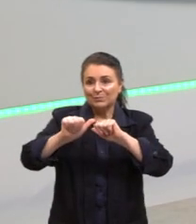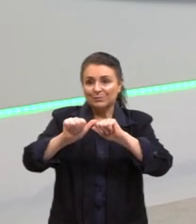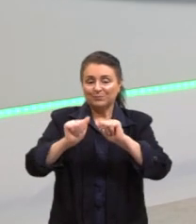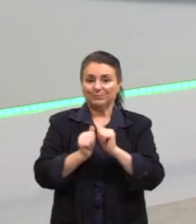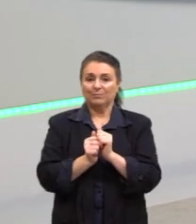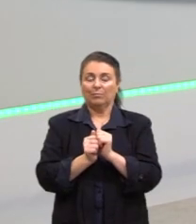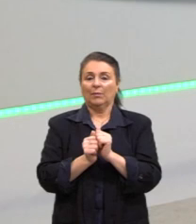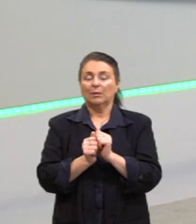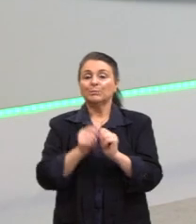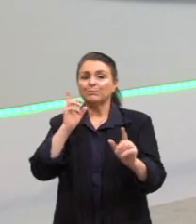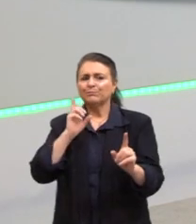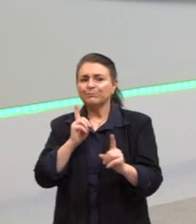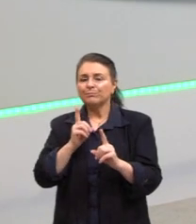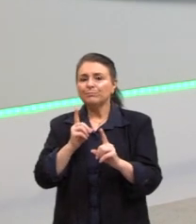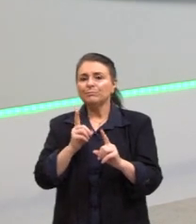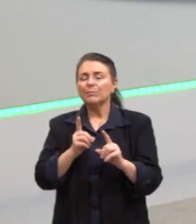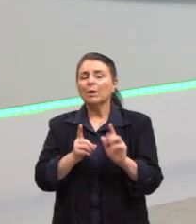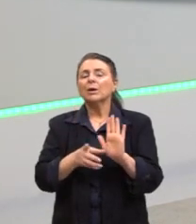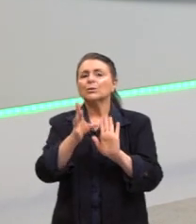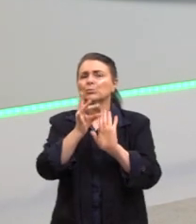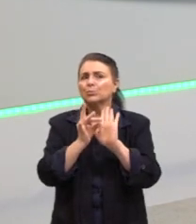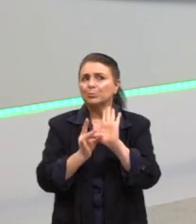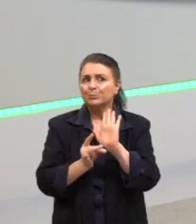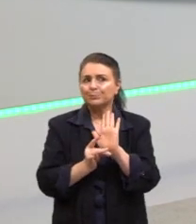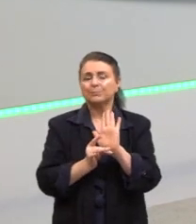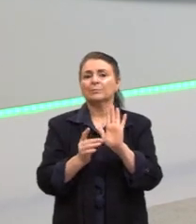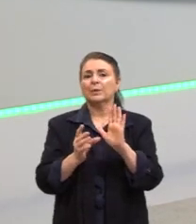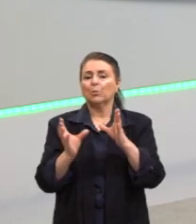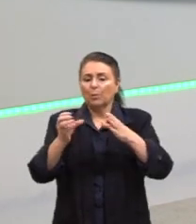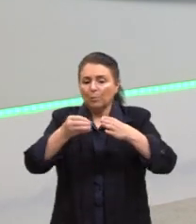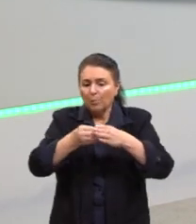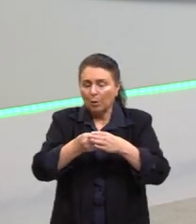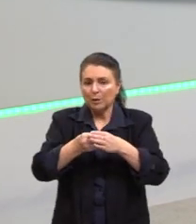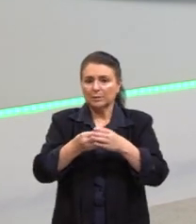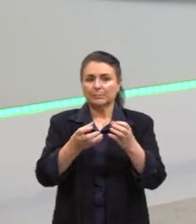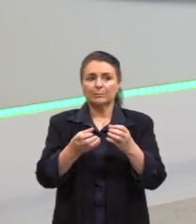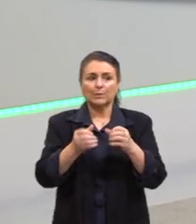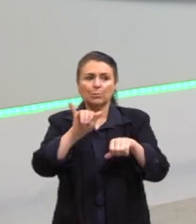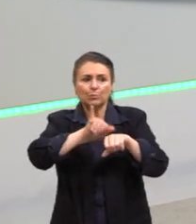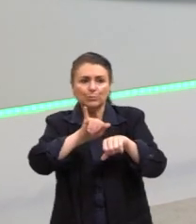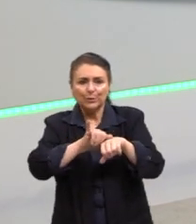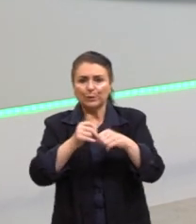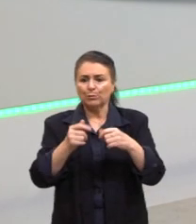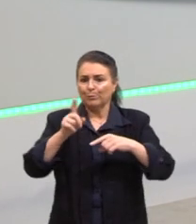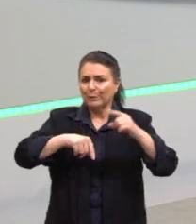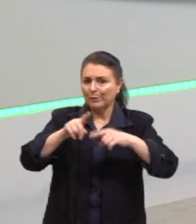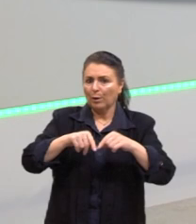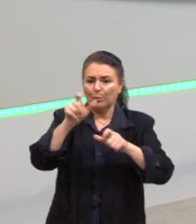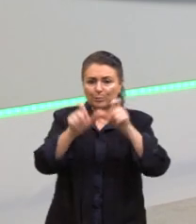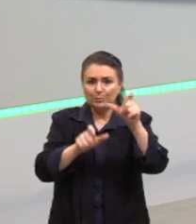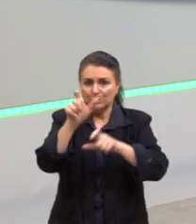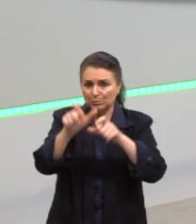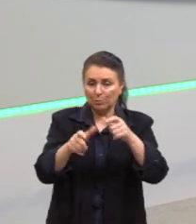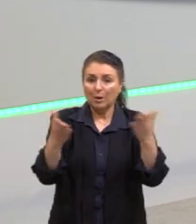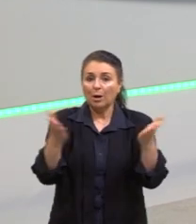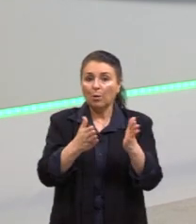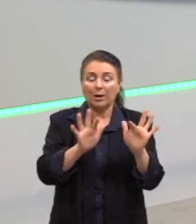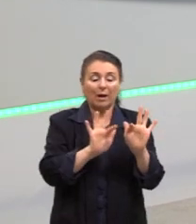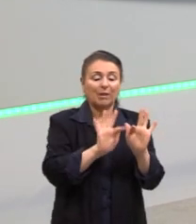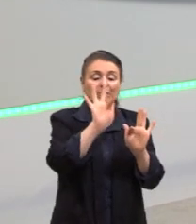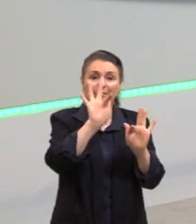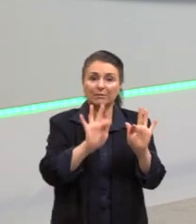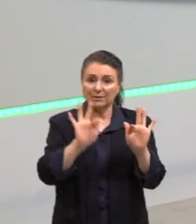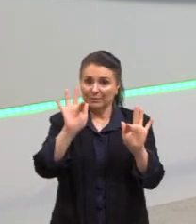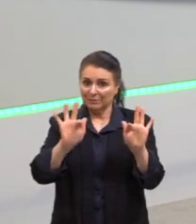Definir a variável, já defini população, amostra. O próximo passo, então, seria a frequência,